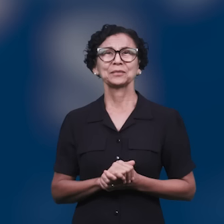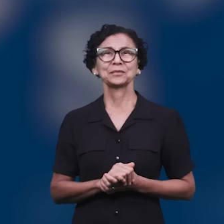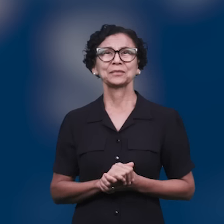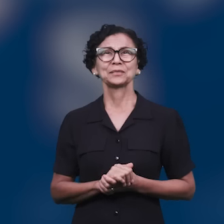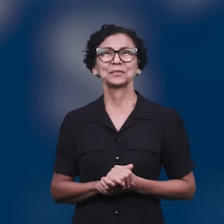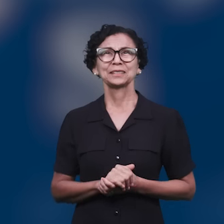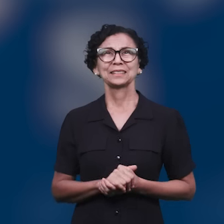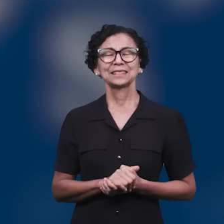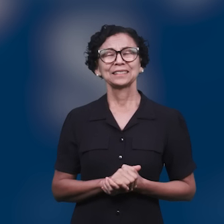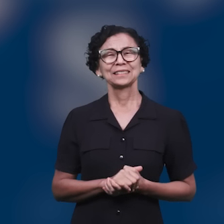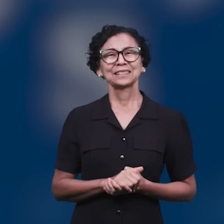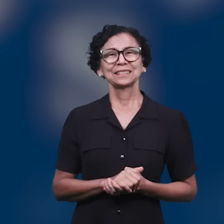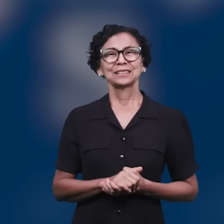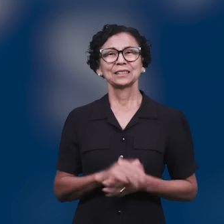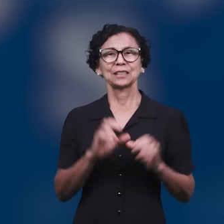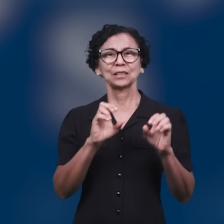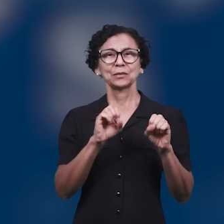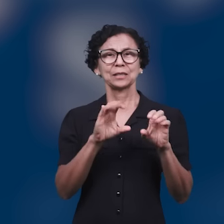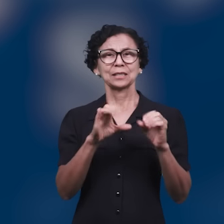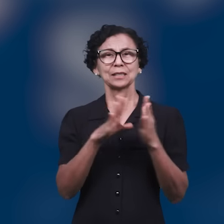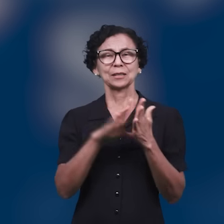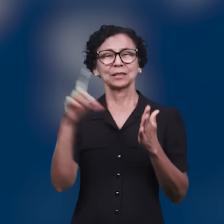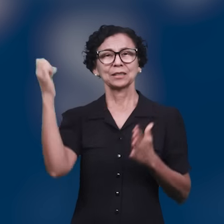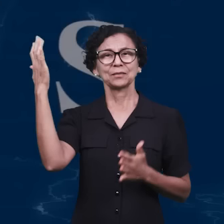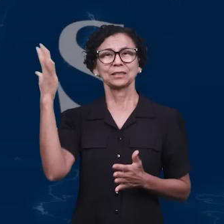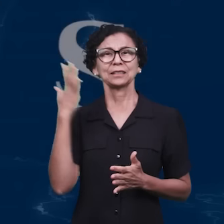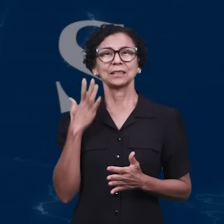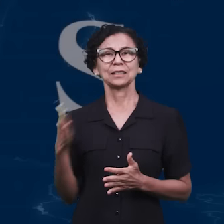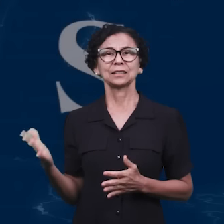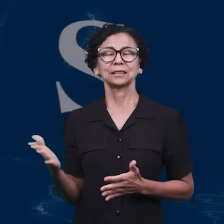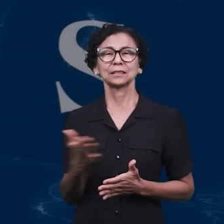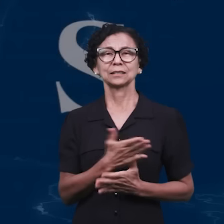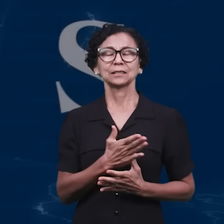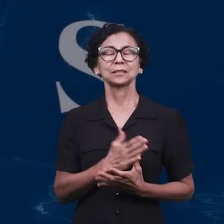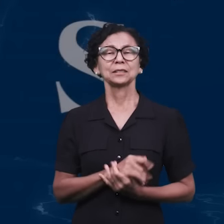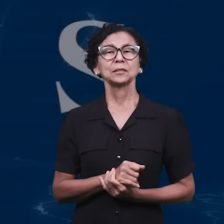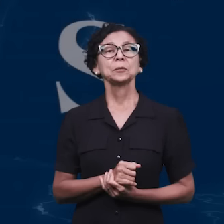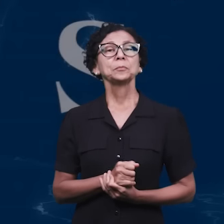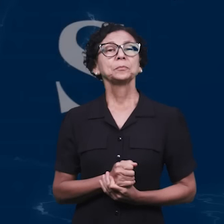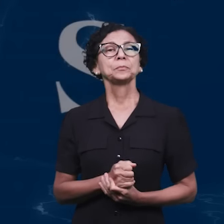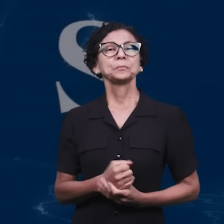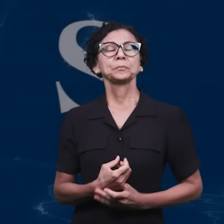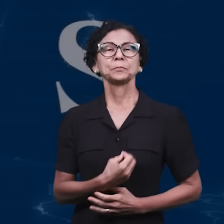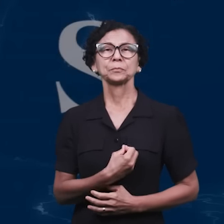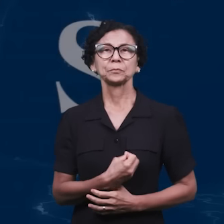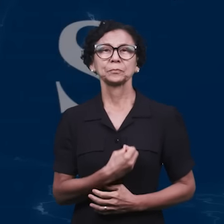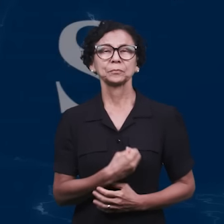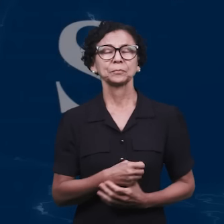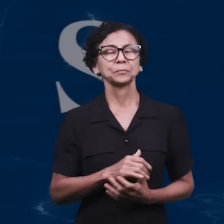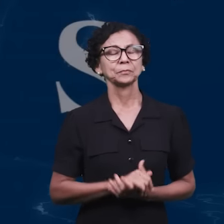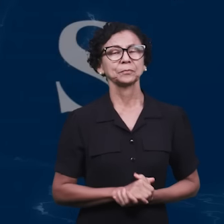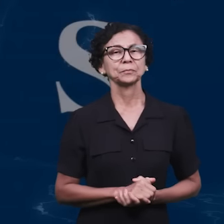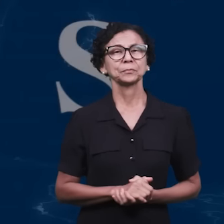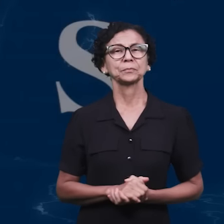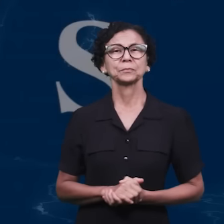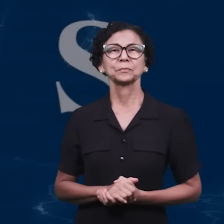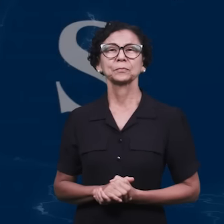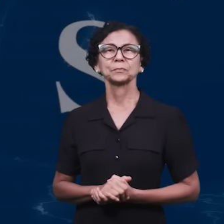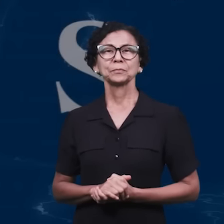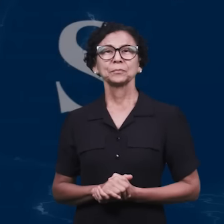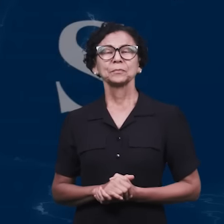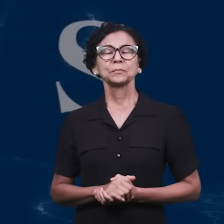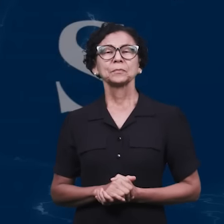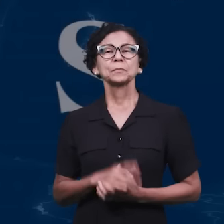edificada, louvado seja o nome do Senhor. Agora vamos para a cidade de Tumiritim, em Minas Gerais,